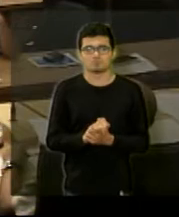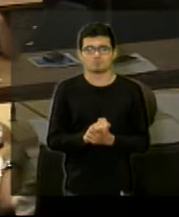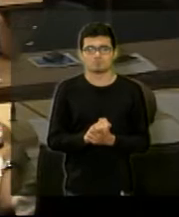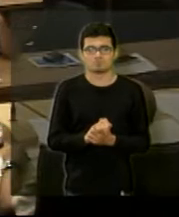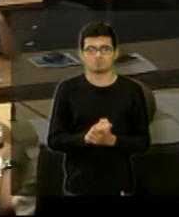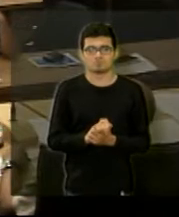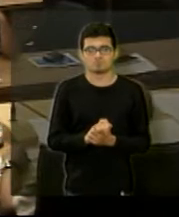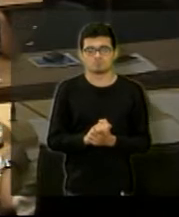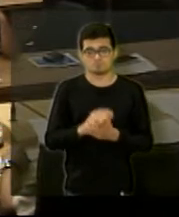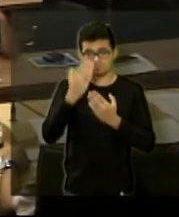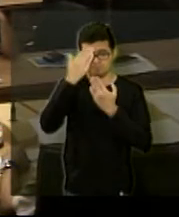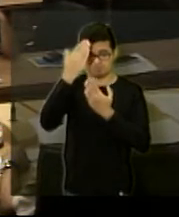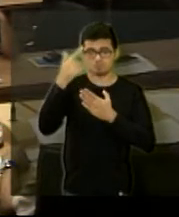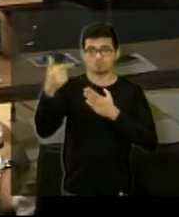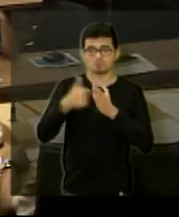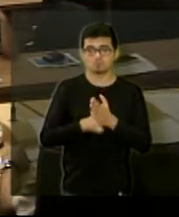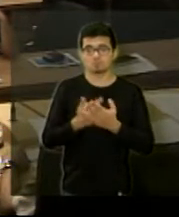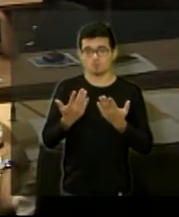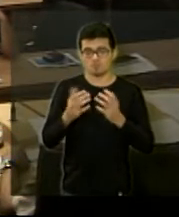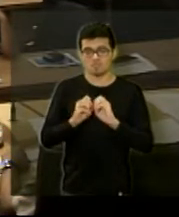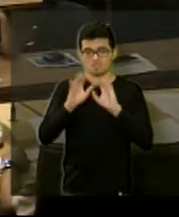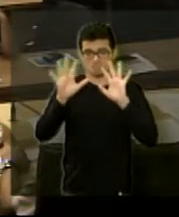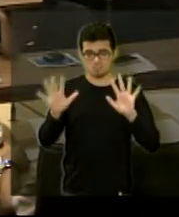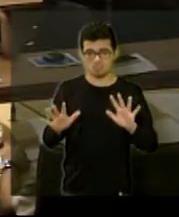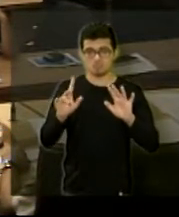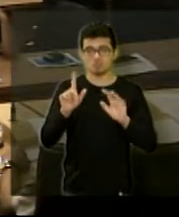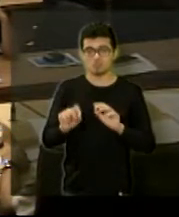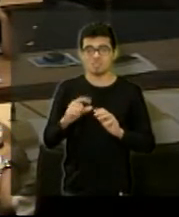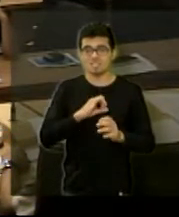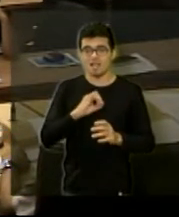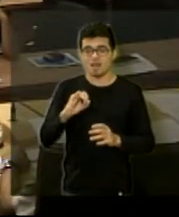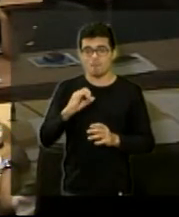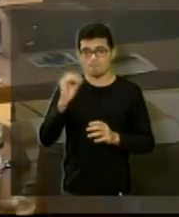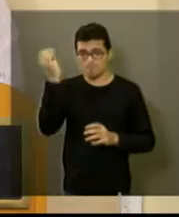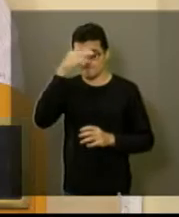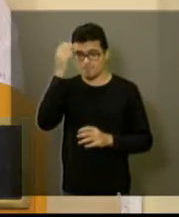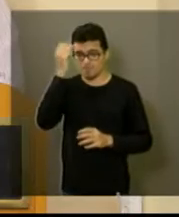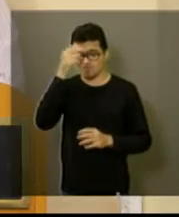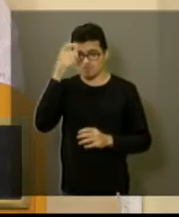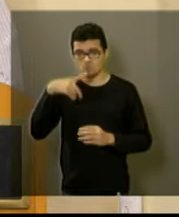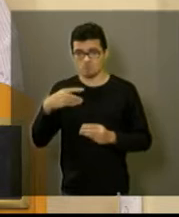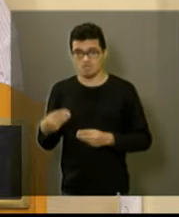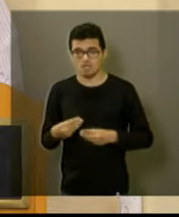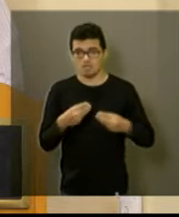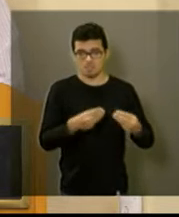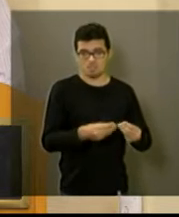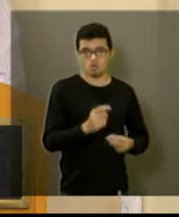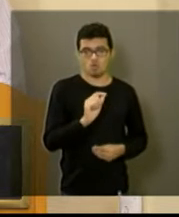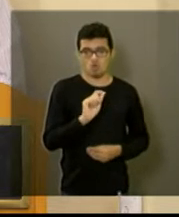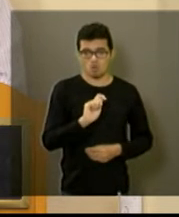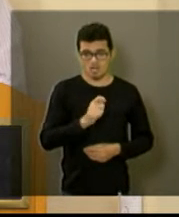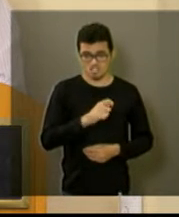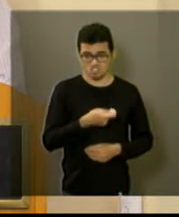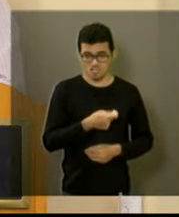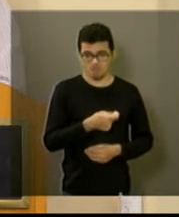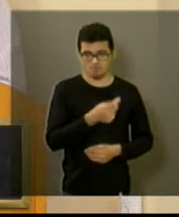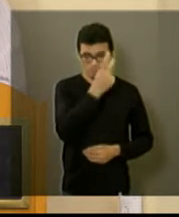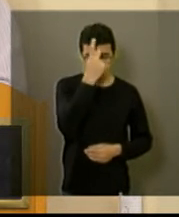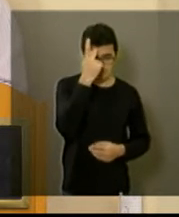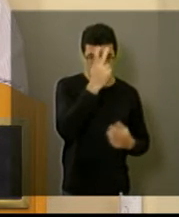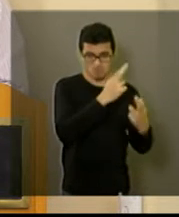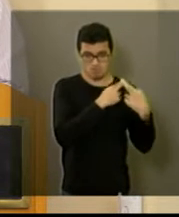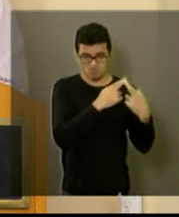Obrigado pela pergunta. Só para esclarecer, a partir do momento que a Prefeitura entregou a chave para o proprietário,